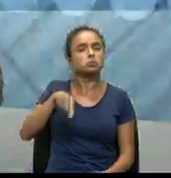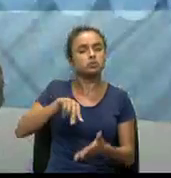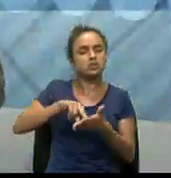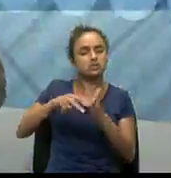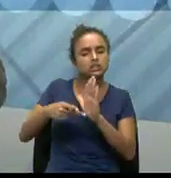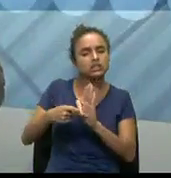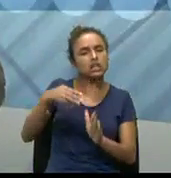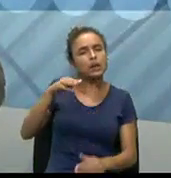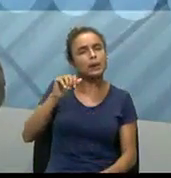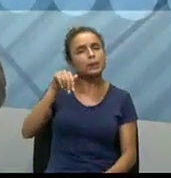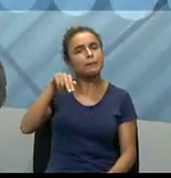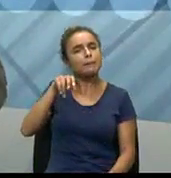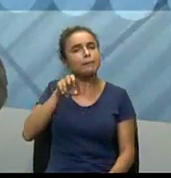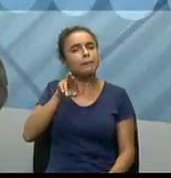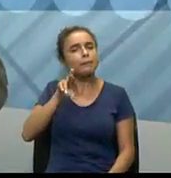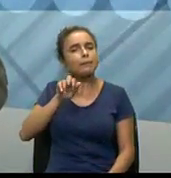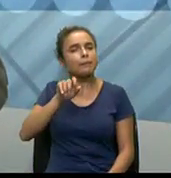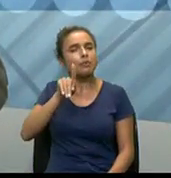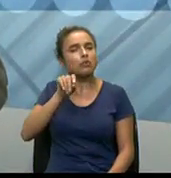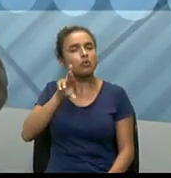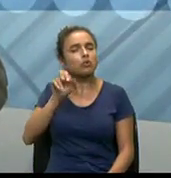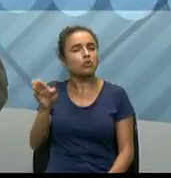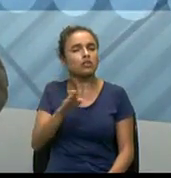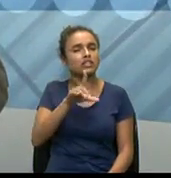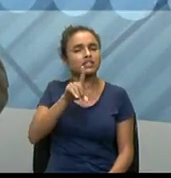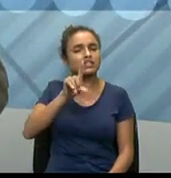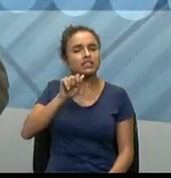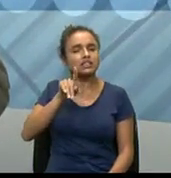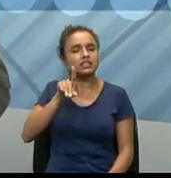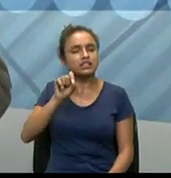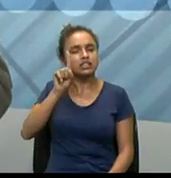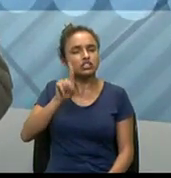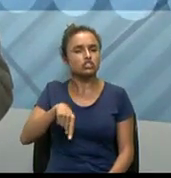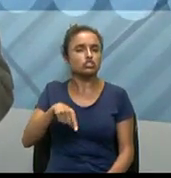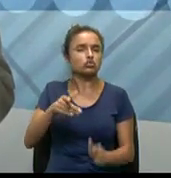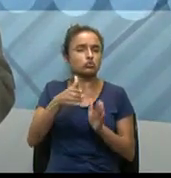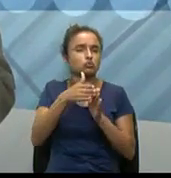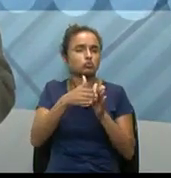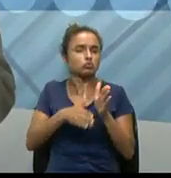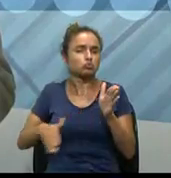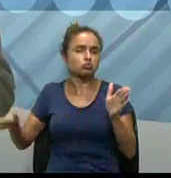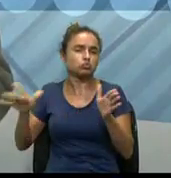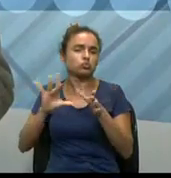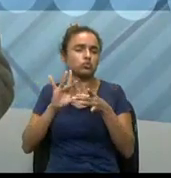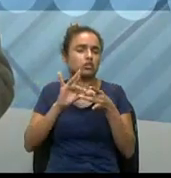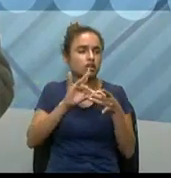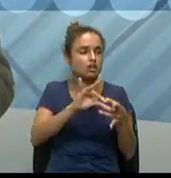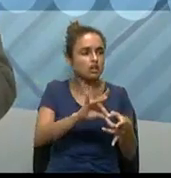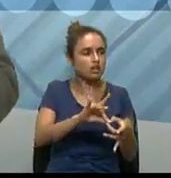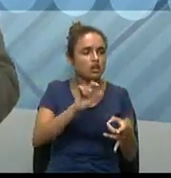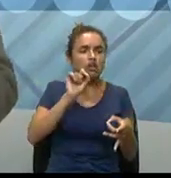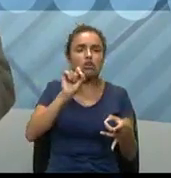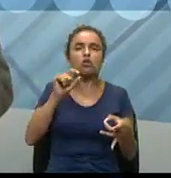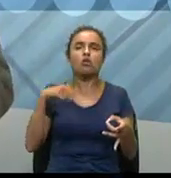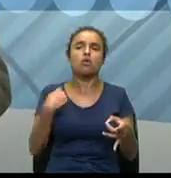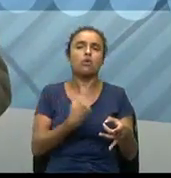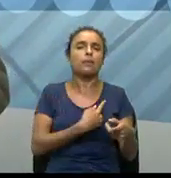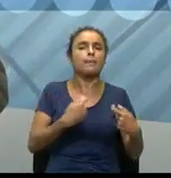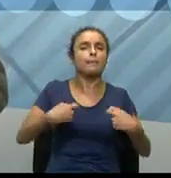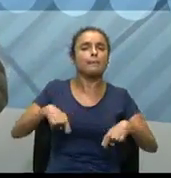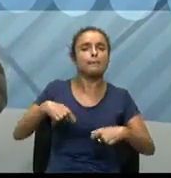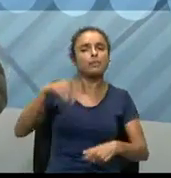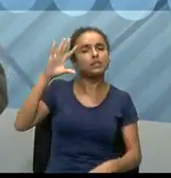Então, né, durante o, o, como se diz, o que que a gente precisa